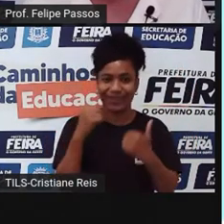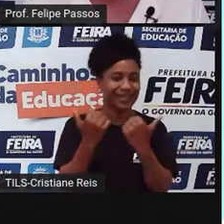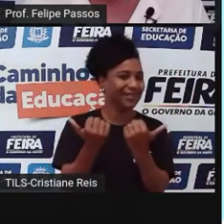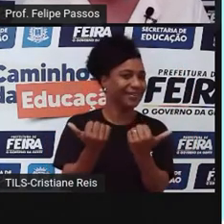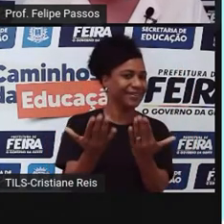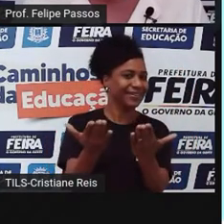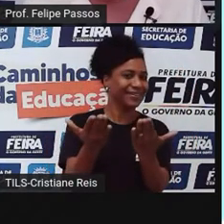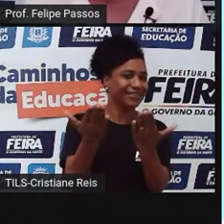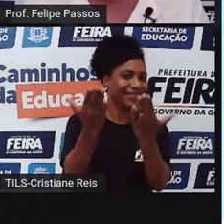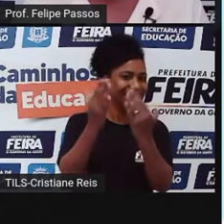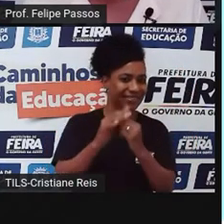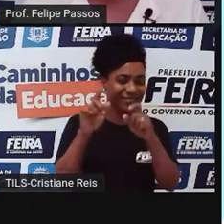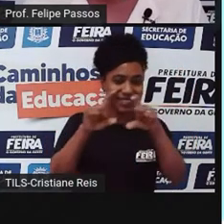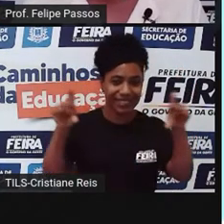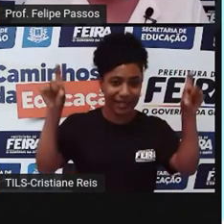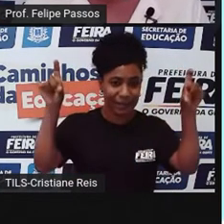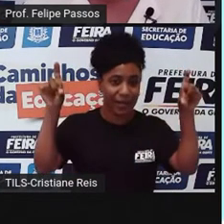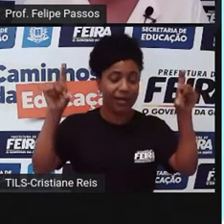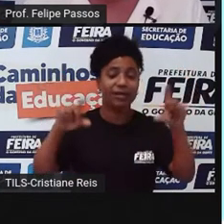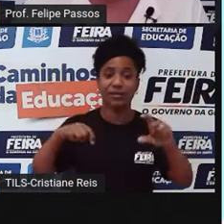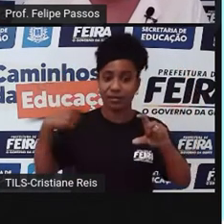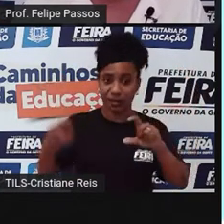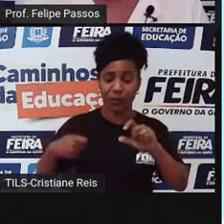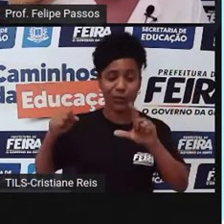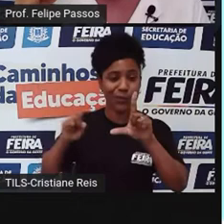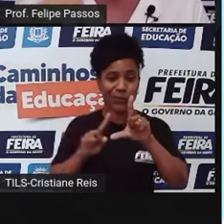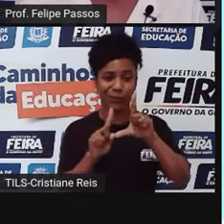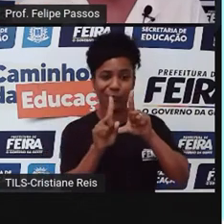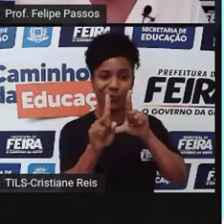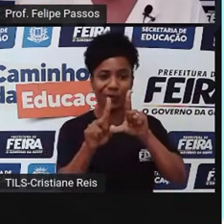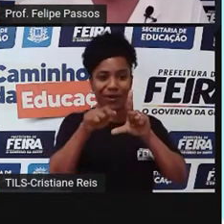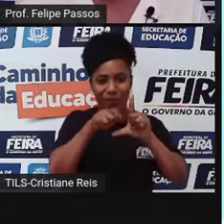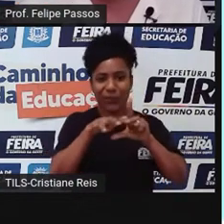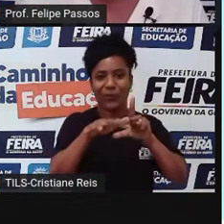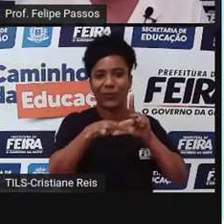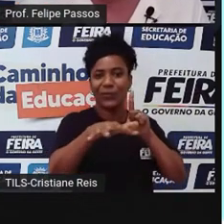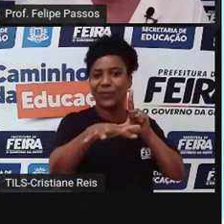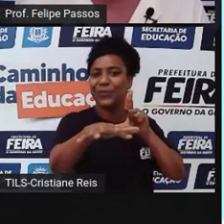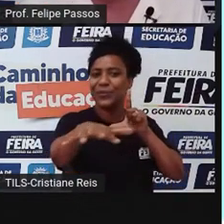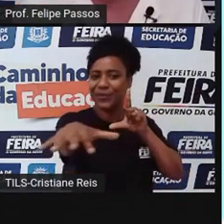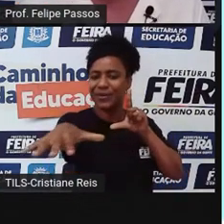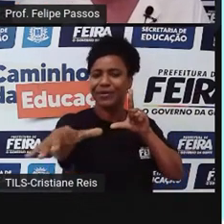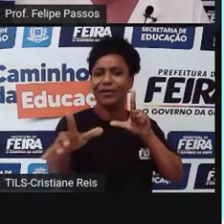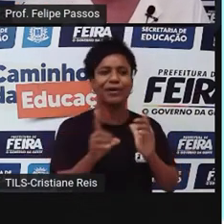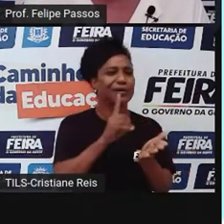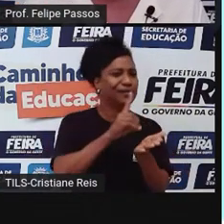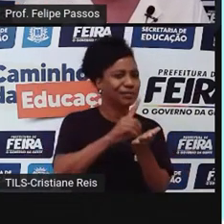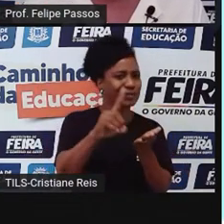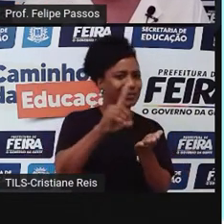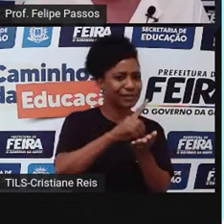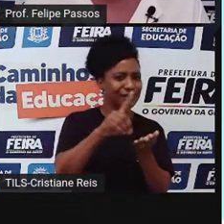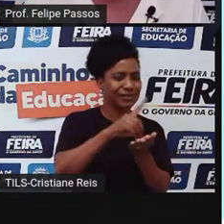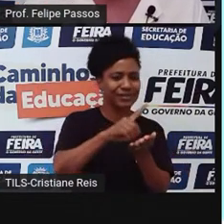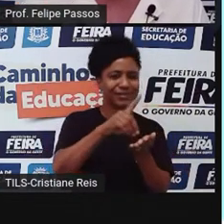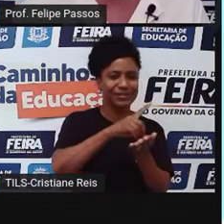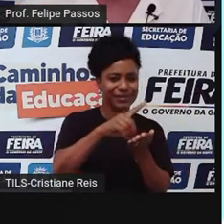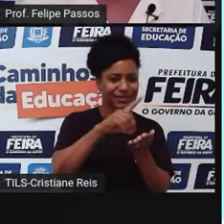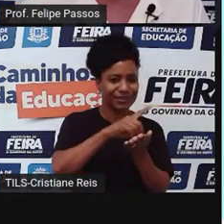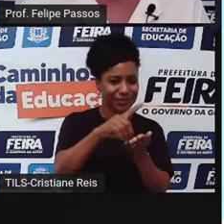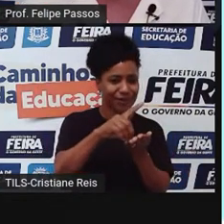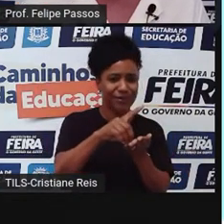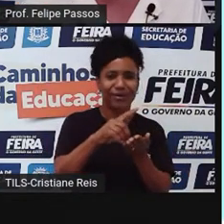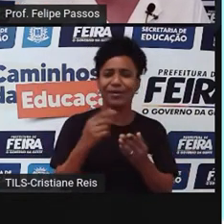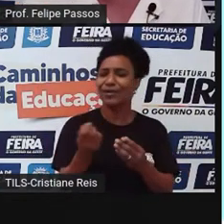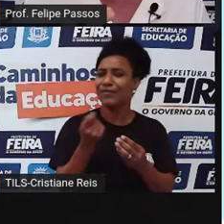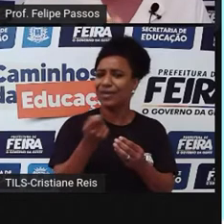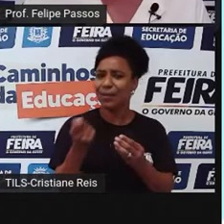Os influenciadores digitais, a ascensão dos influenciadores digitais. Você sabe o significa a palavra ascensão?